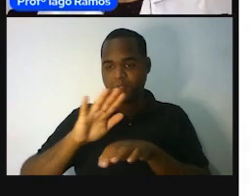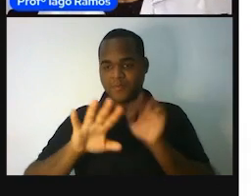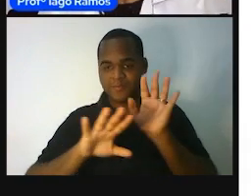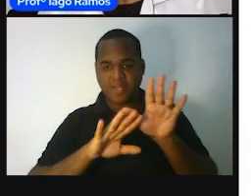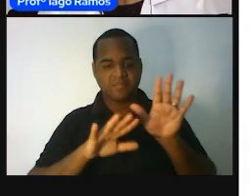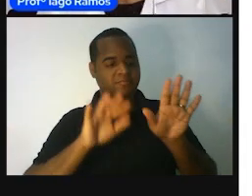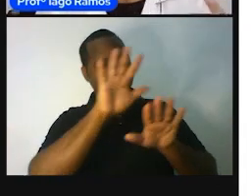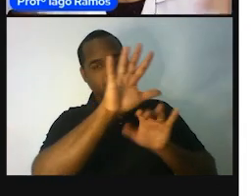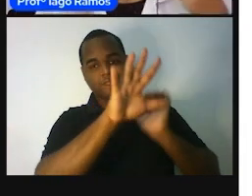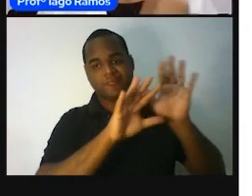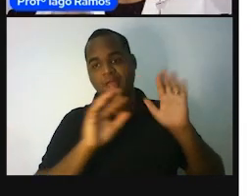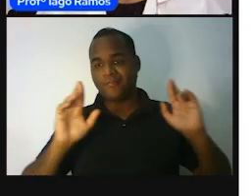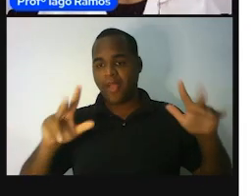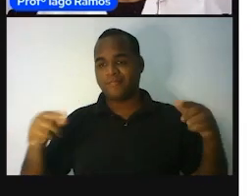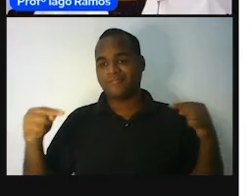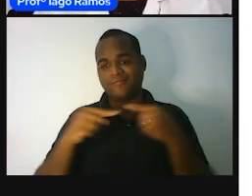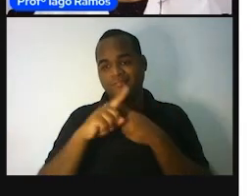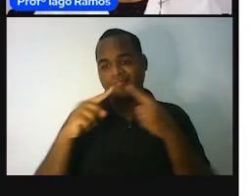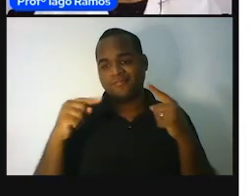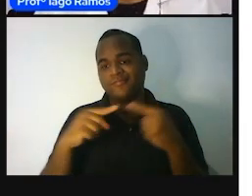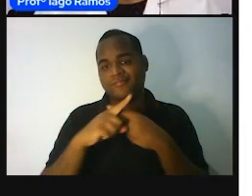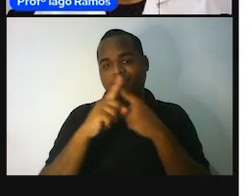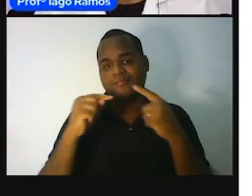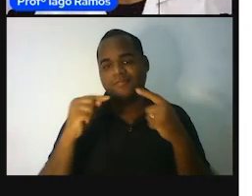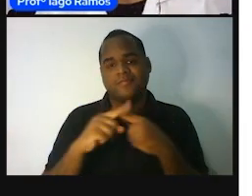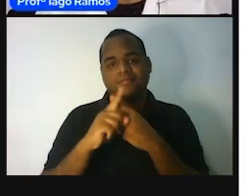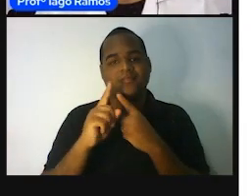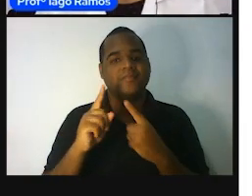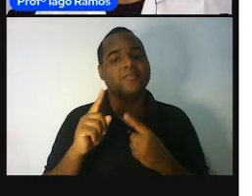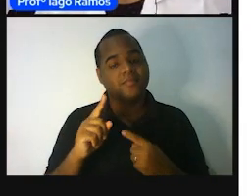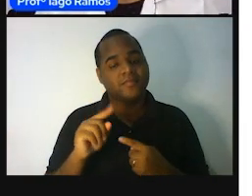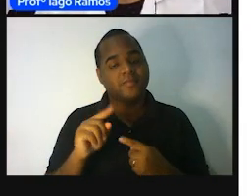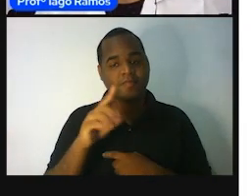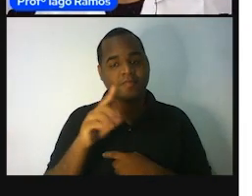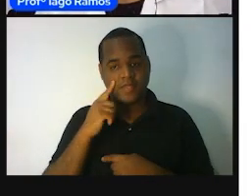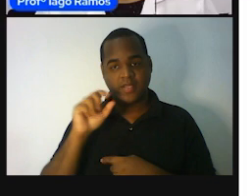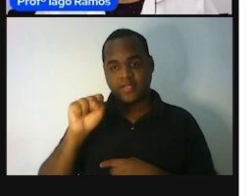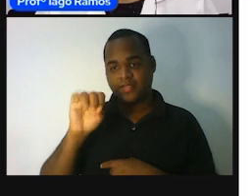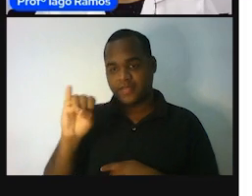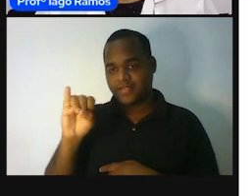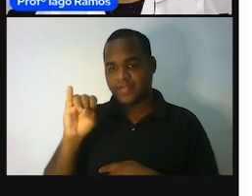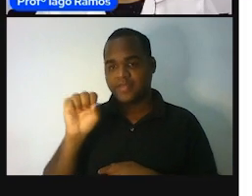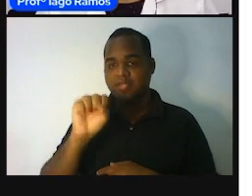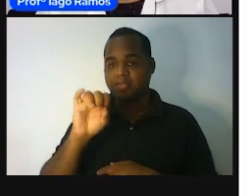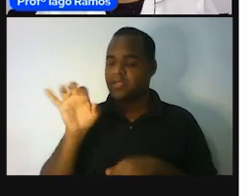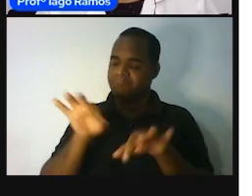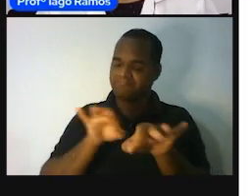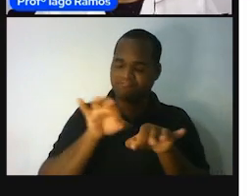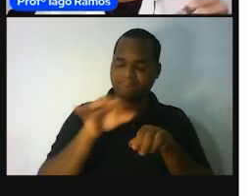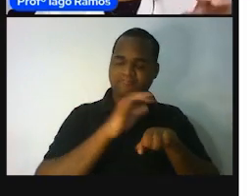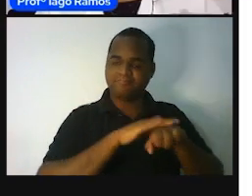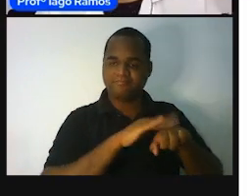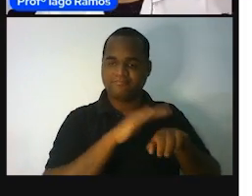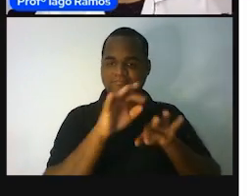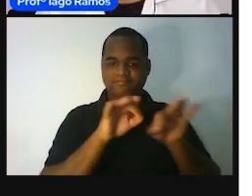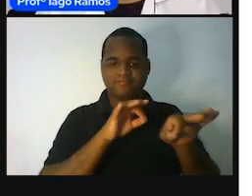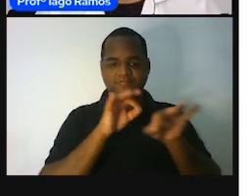está uma problema, né? E aí tem o sistema que é a nossa necessidade medir, você só vai precisar disso, vai dizer,